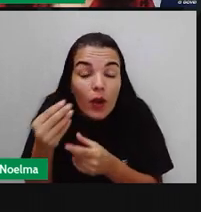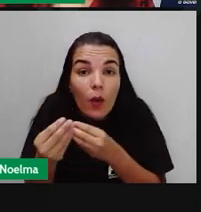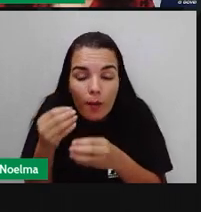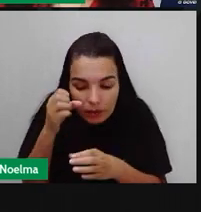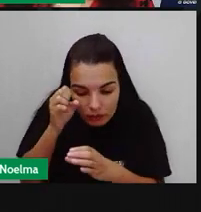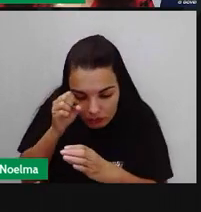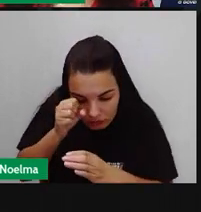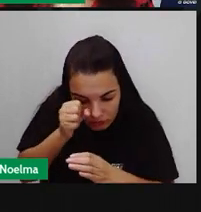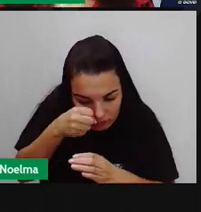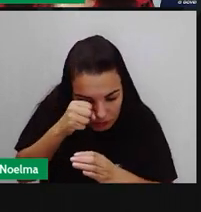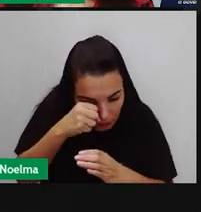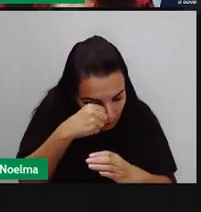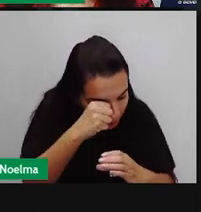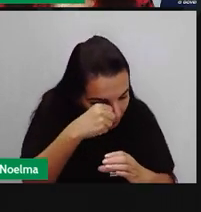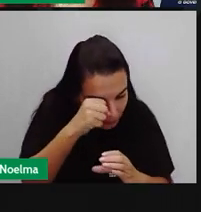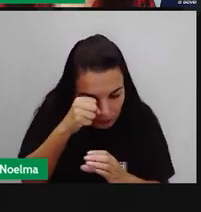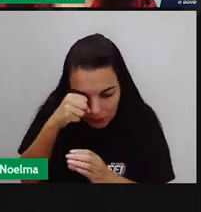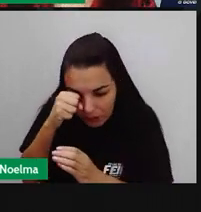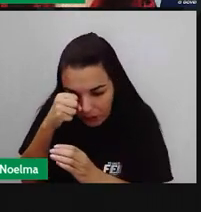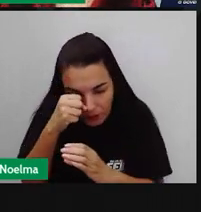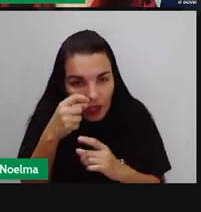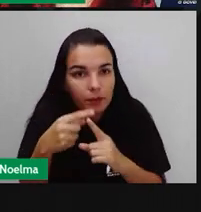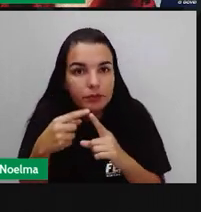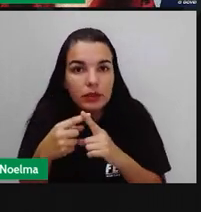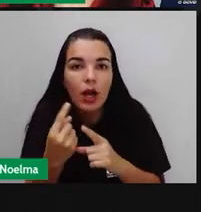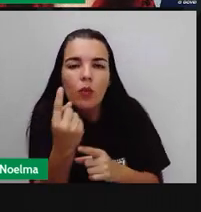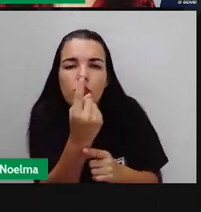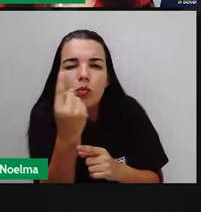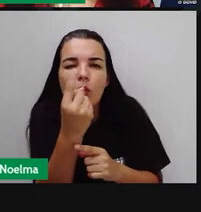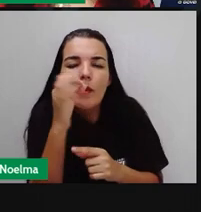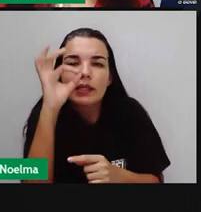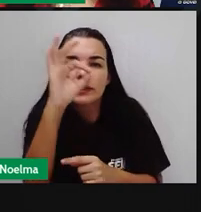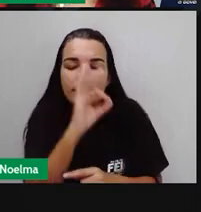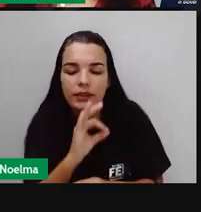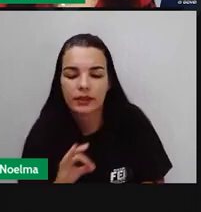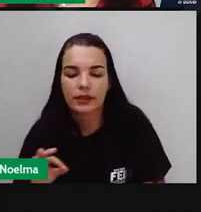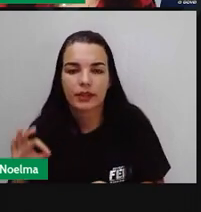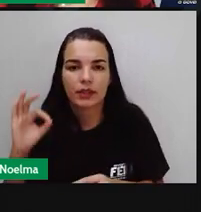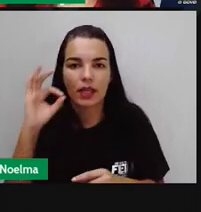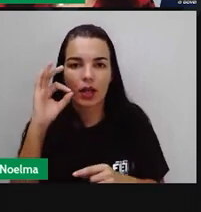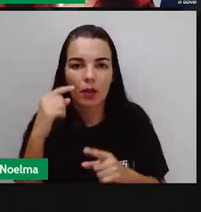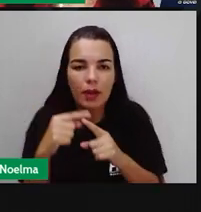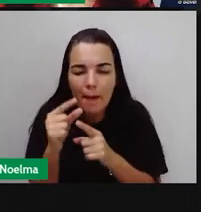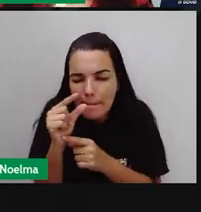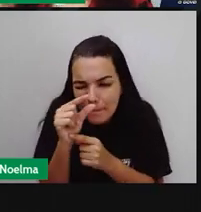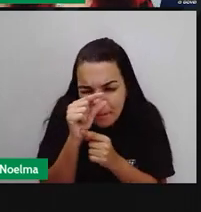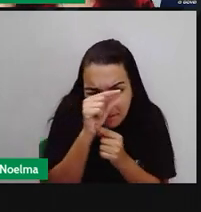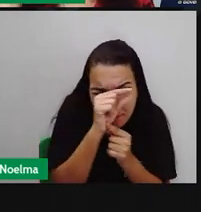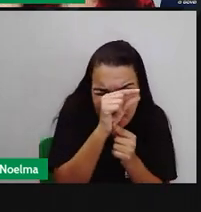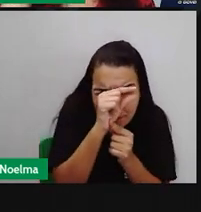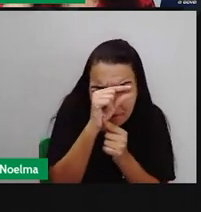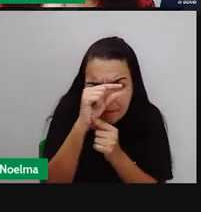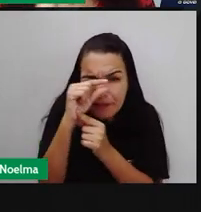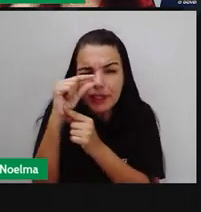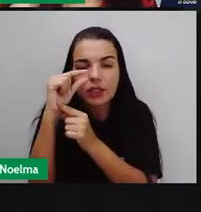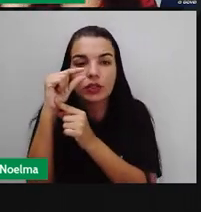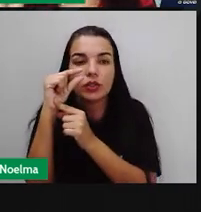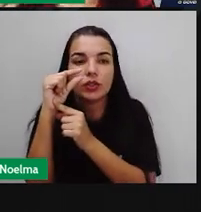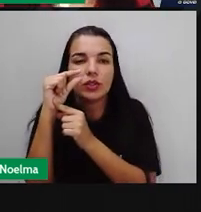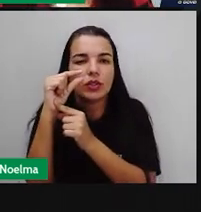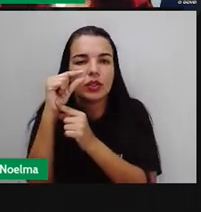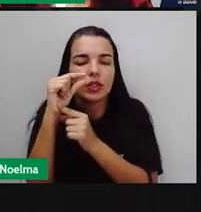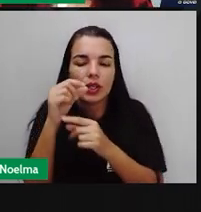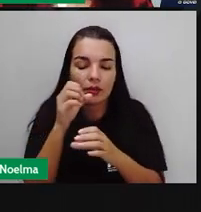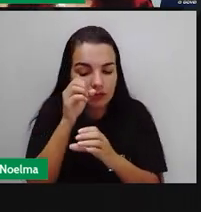Geralmente, normalmente, eles são unicelulares. Por isso que eles são chamados de micro-organismos, micro de minúsculo,